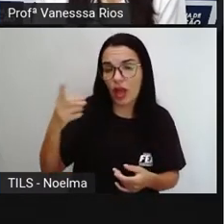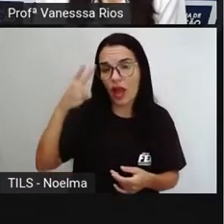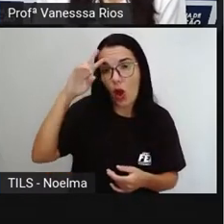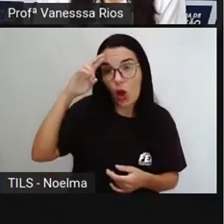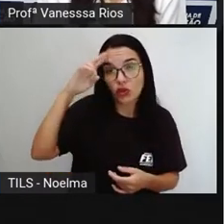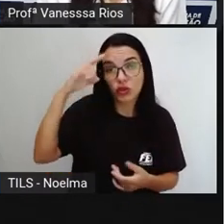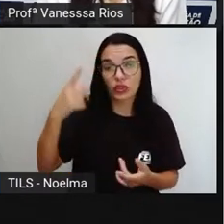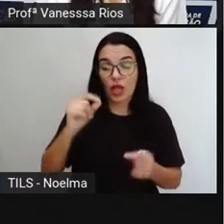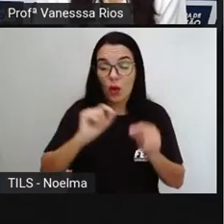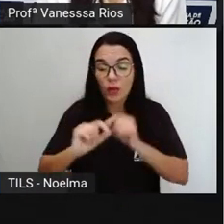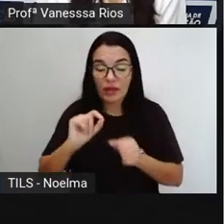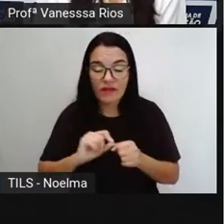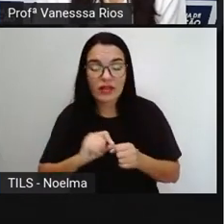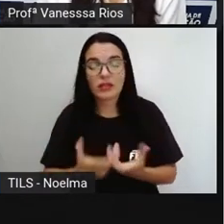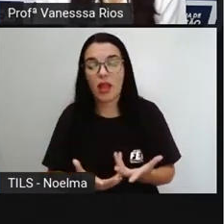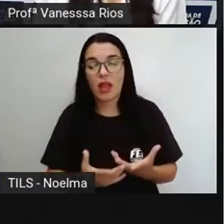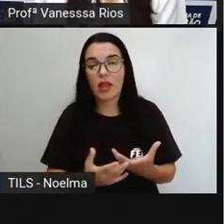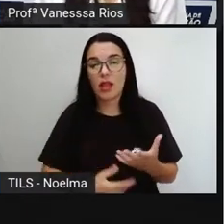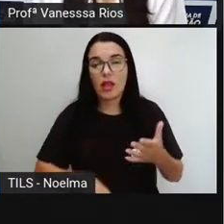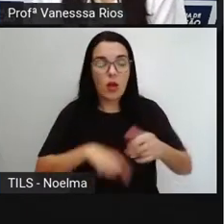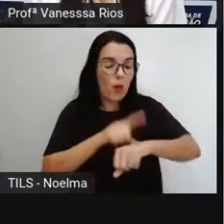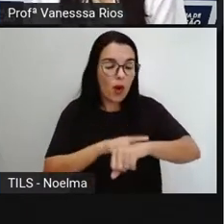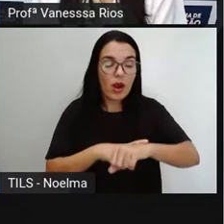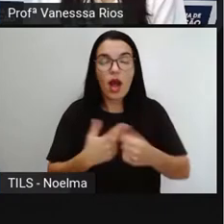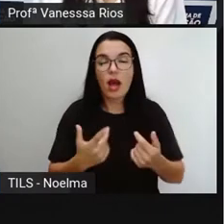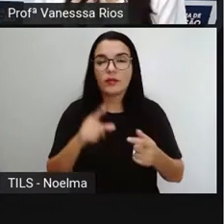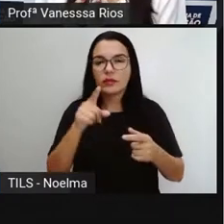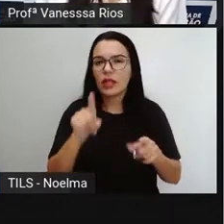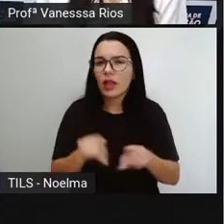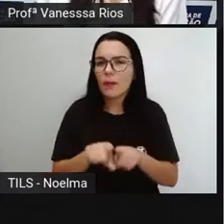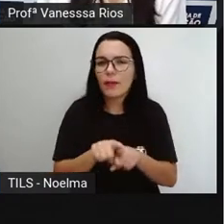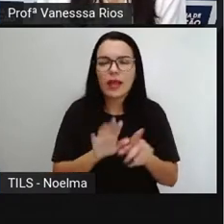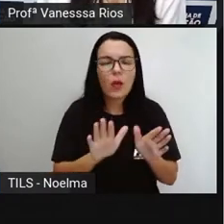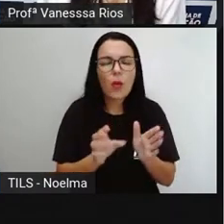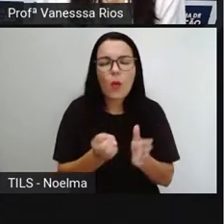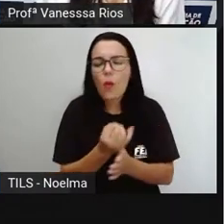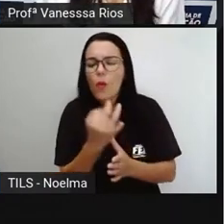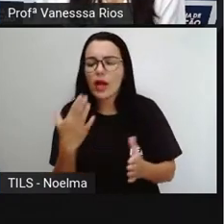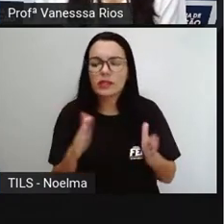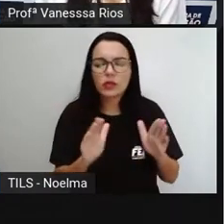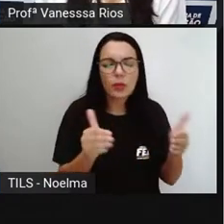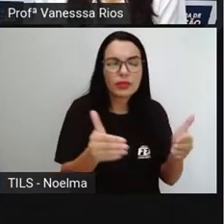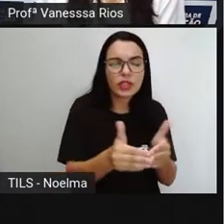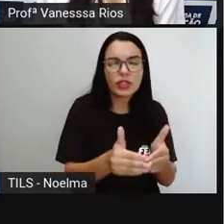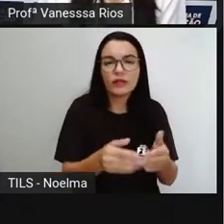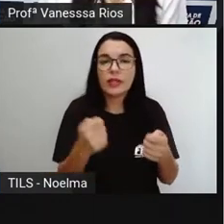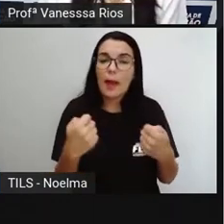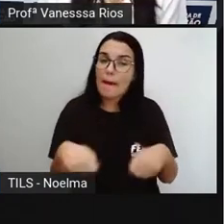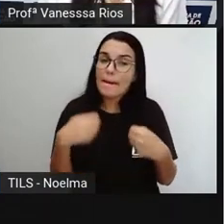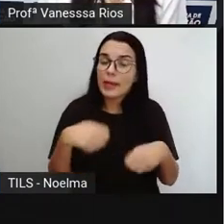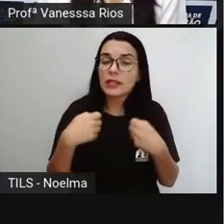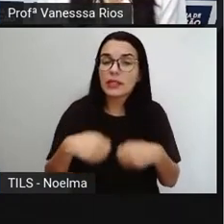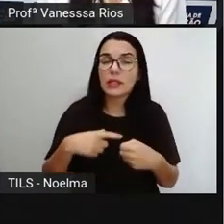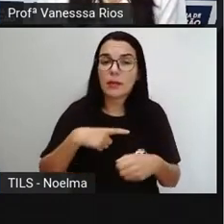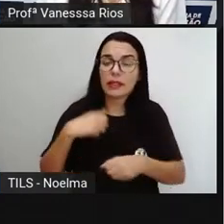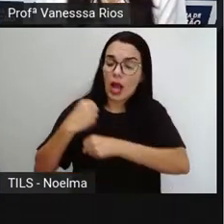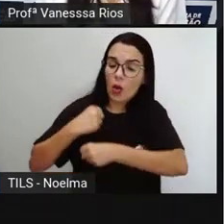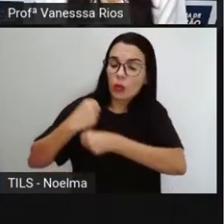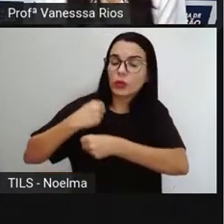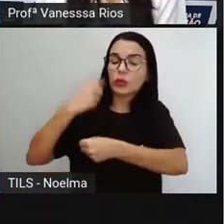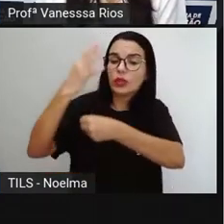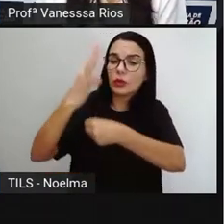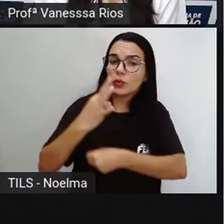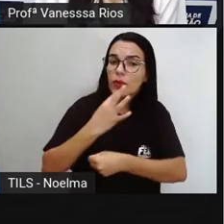isso sendo uma forma também aí de atingir as metas, os objetivos, né, que são necessários para a construção